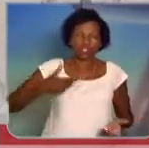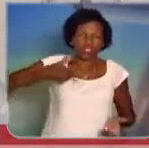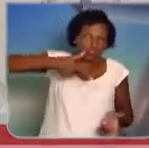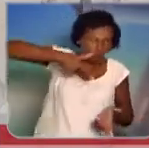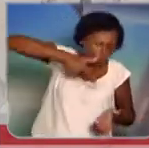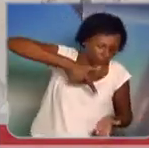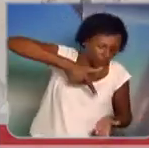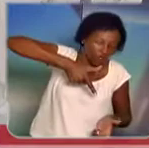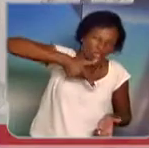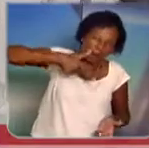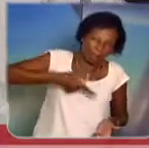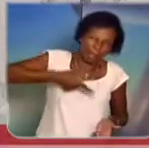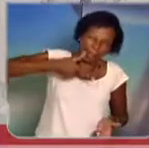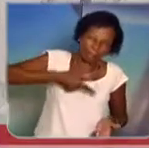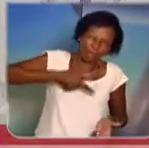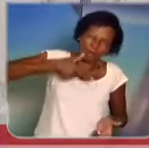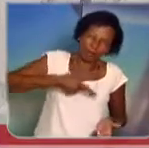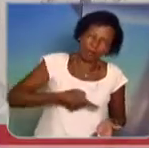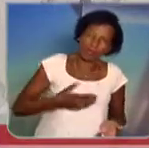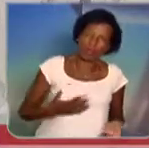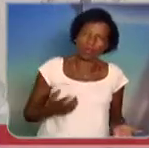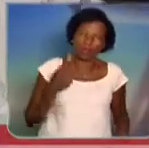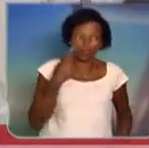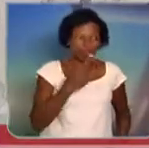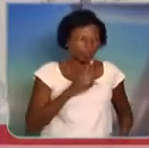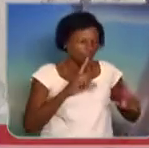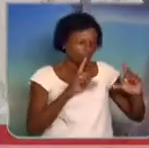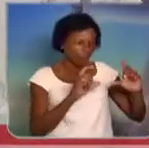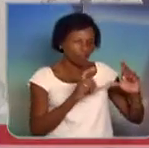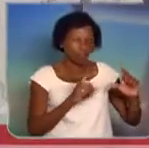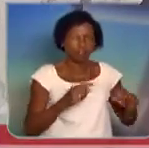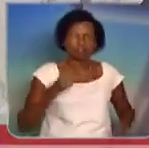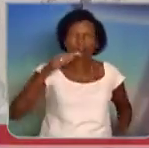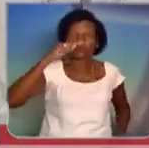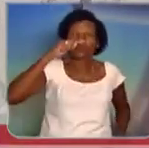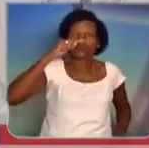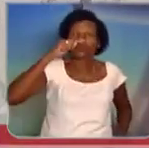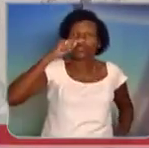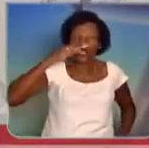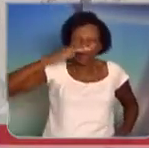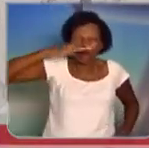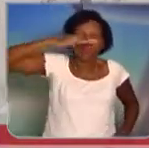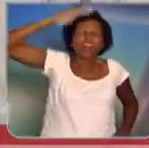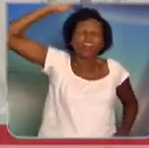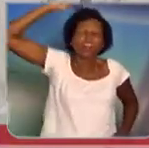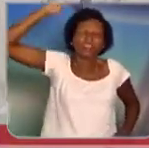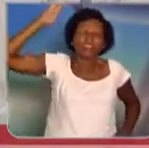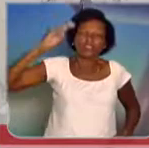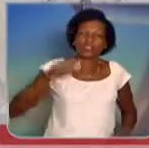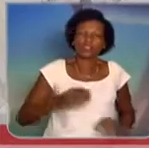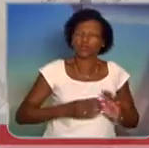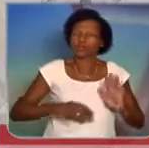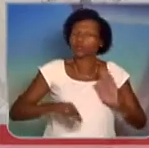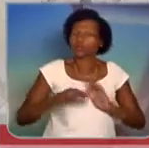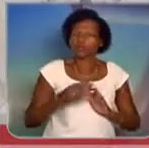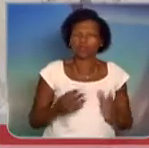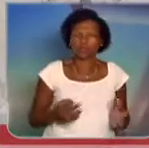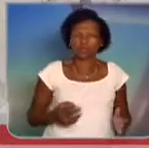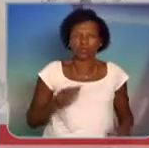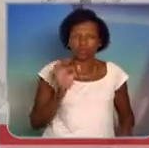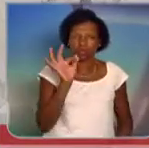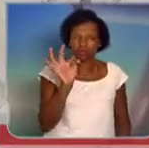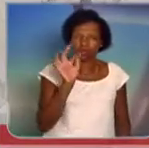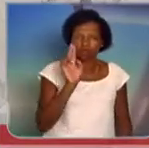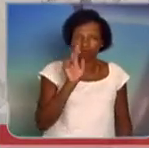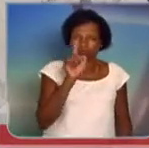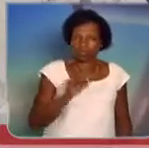fuzil. Nós vimos a foto, arrancou do nariz para cima, arrancou tudo. Arrancou tudo. Tiro de fuzil é isso aí. Quando a gente fala que o negócio é